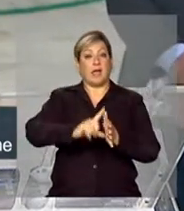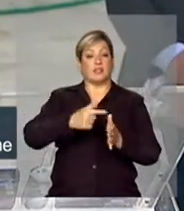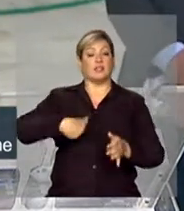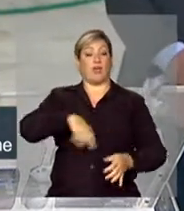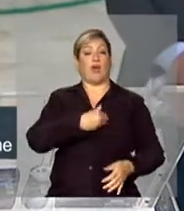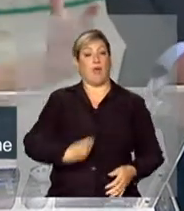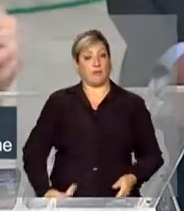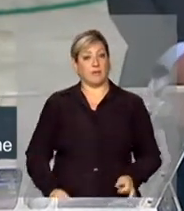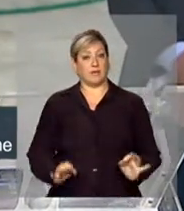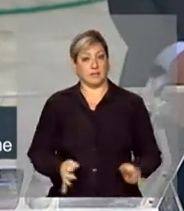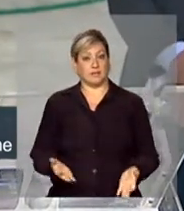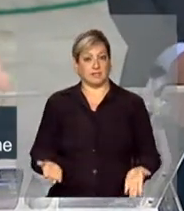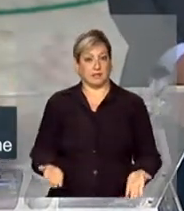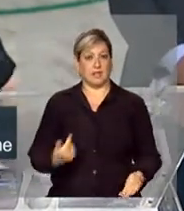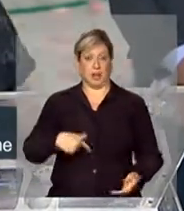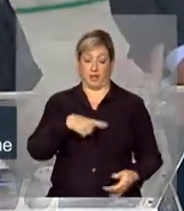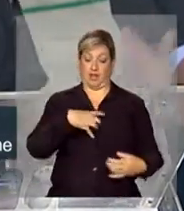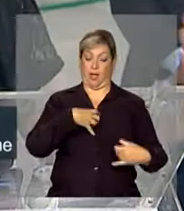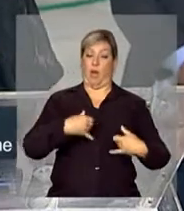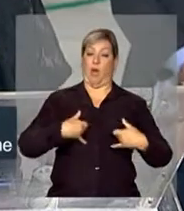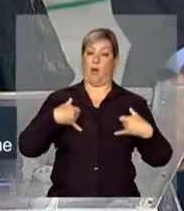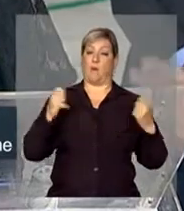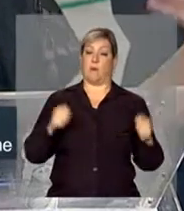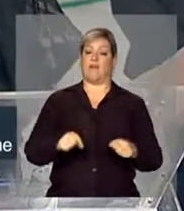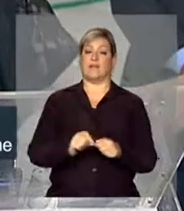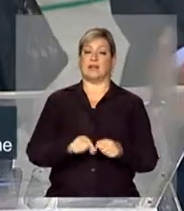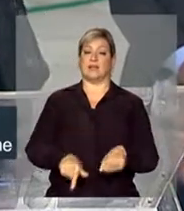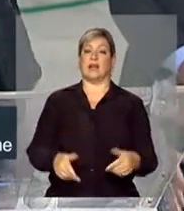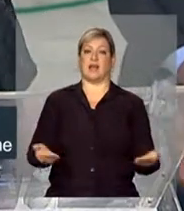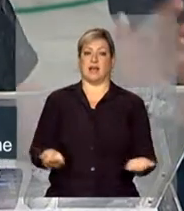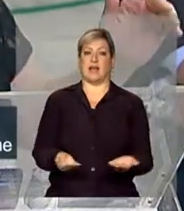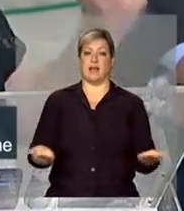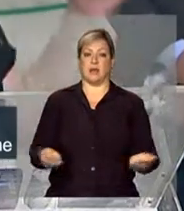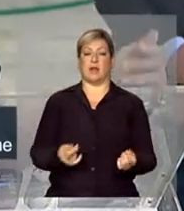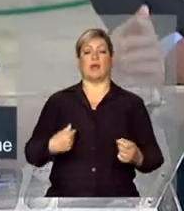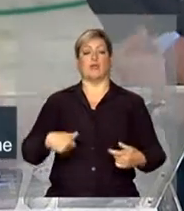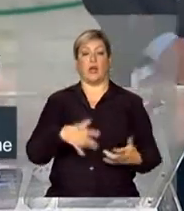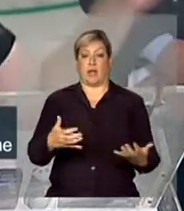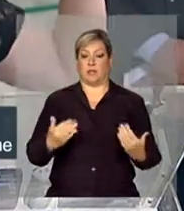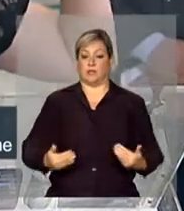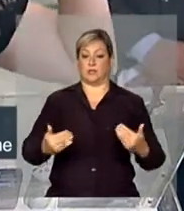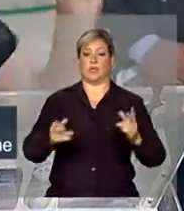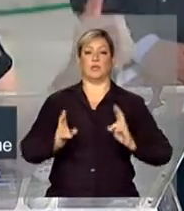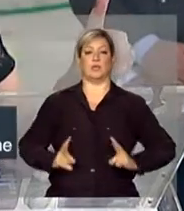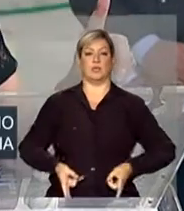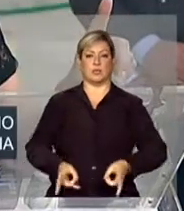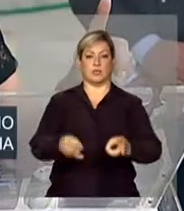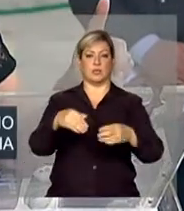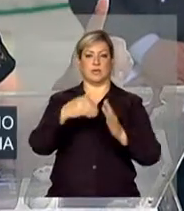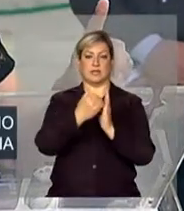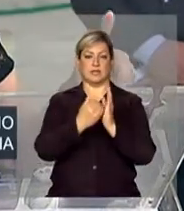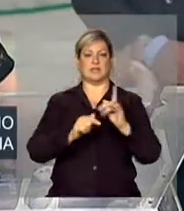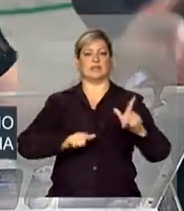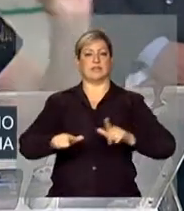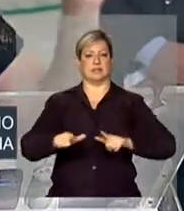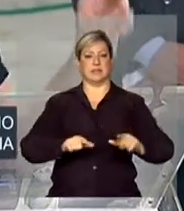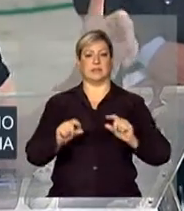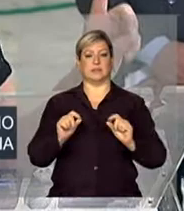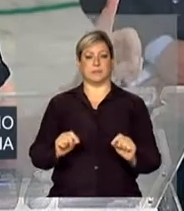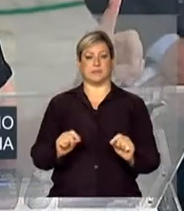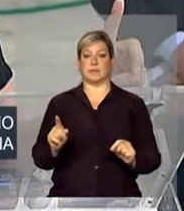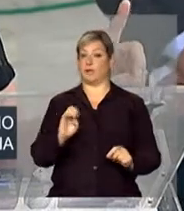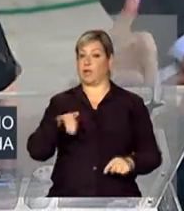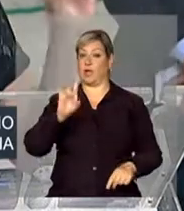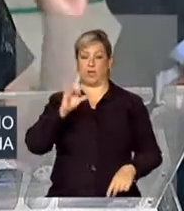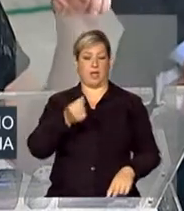nosso governo. Nós temos o orgulho de poder estar fazendo isso agora e podemos continuar avançando na agenda de serviços. Não é